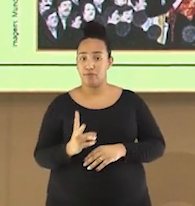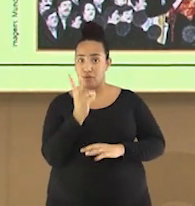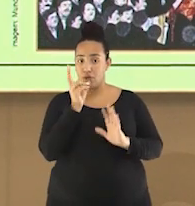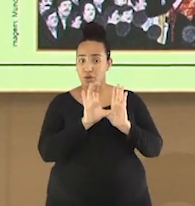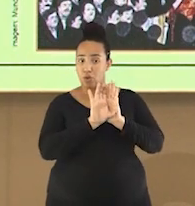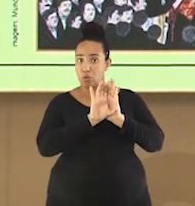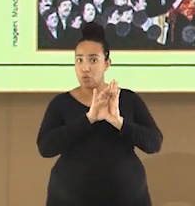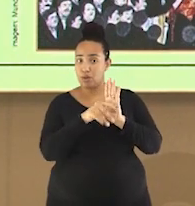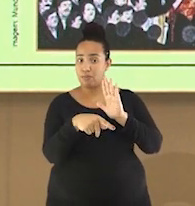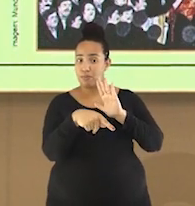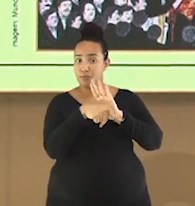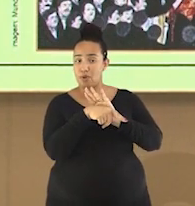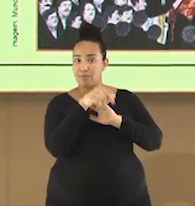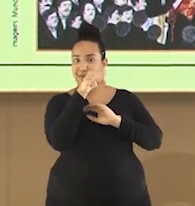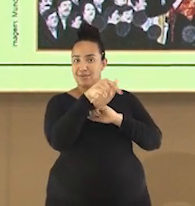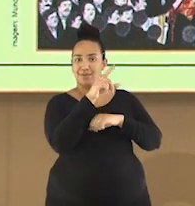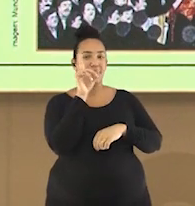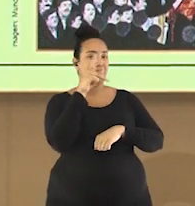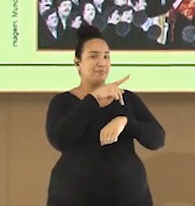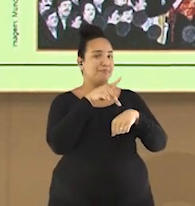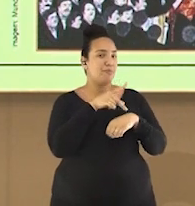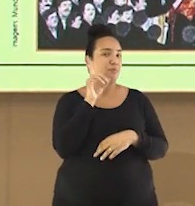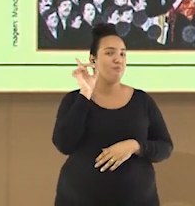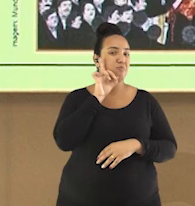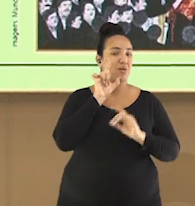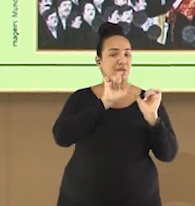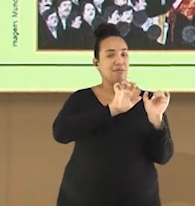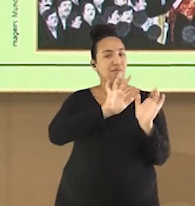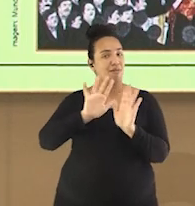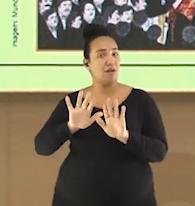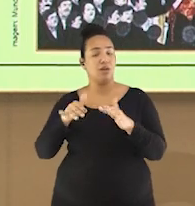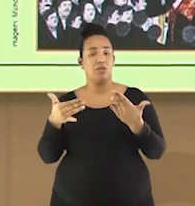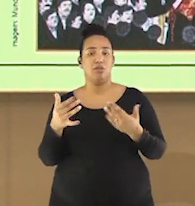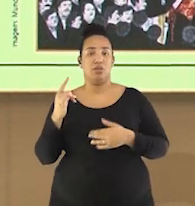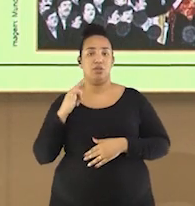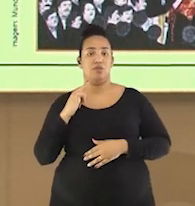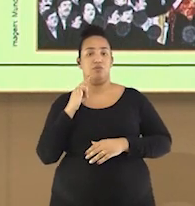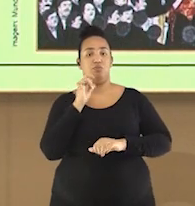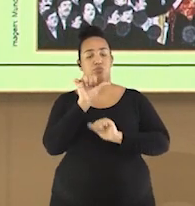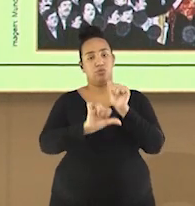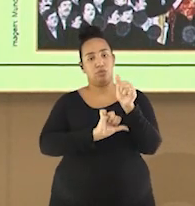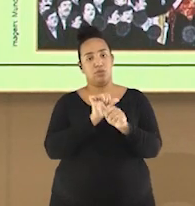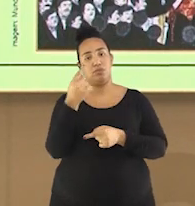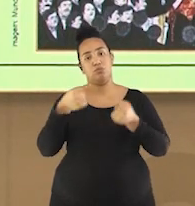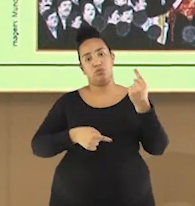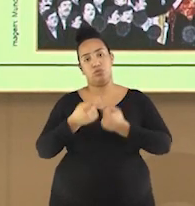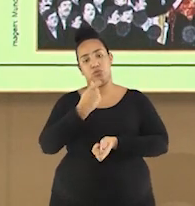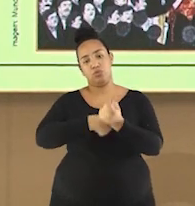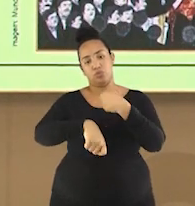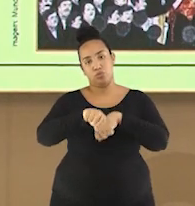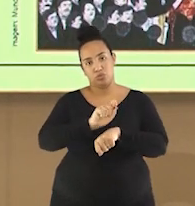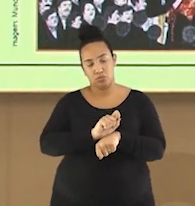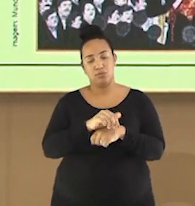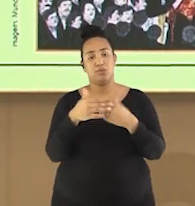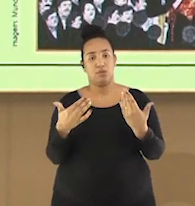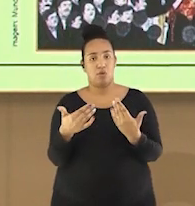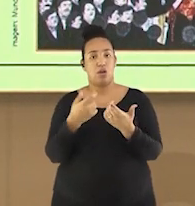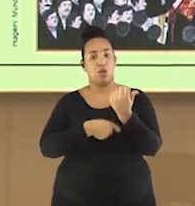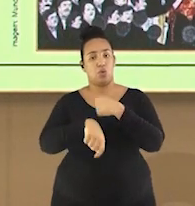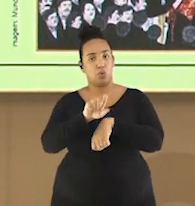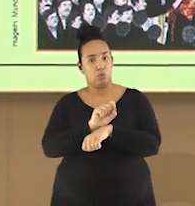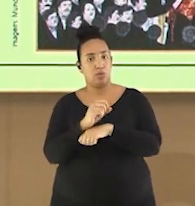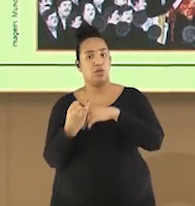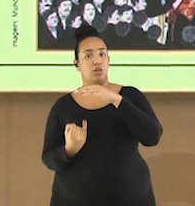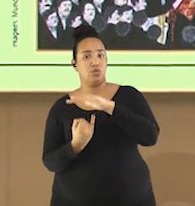cultura ocidental no Japão, ocorreu uma reforma político-econômica que resultou na industrialização da economia e das